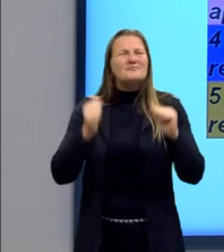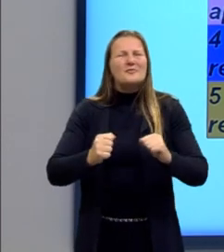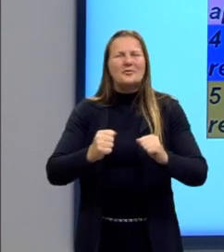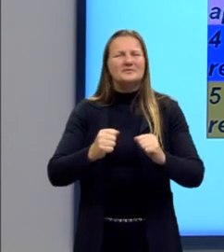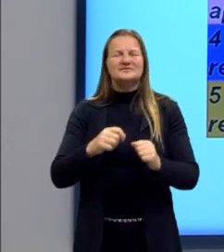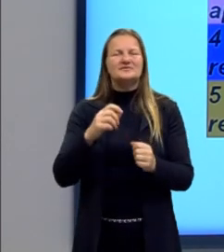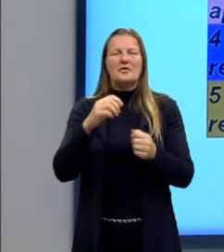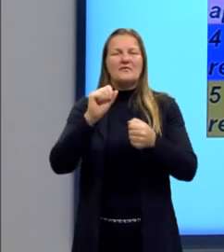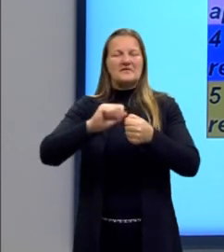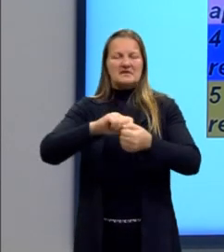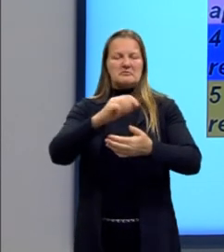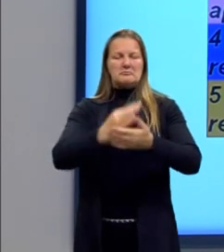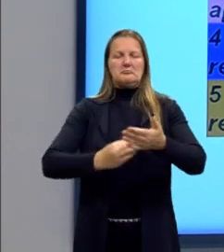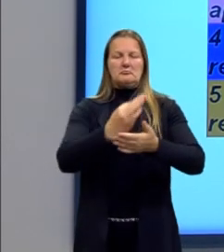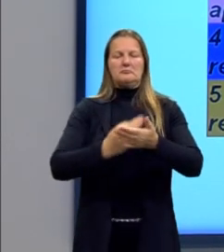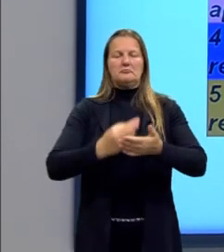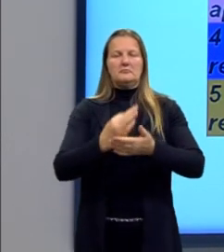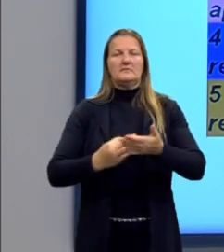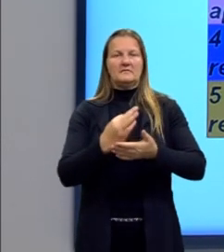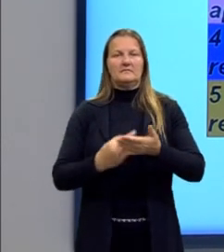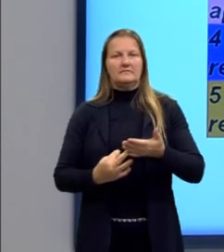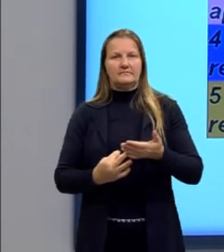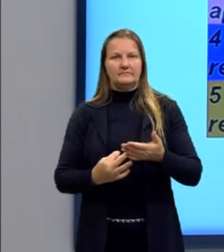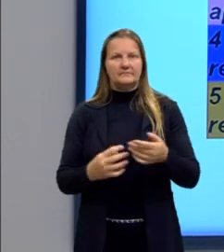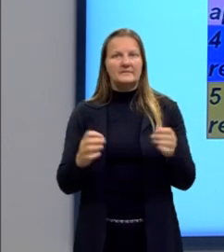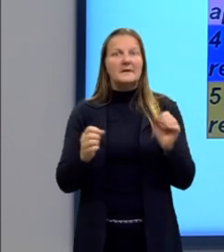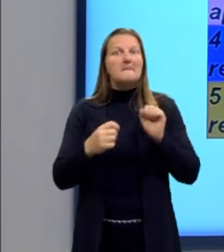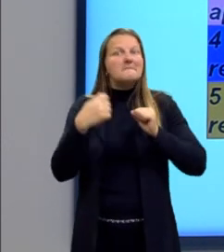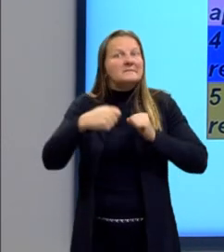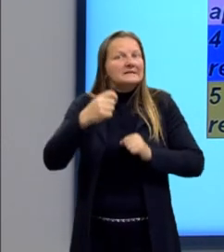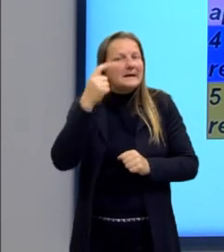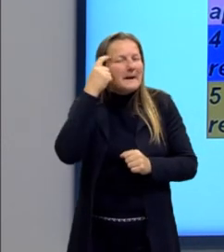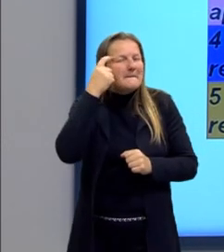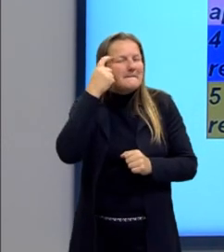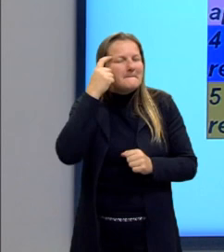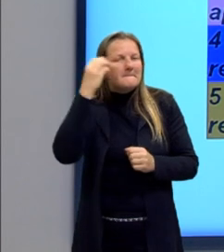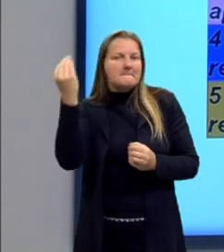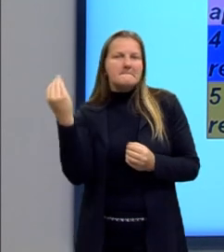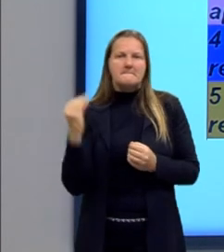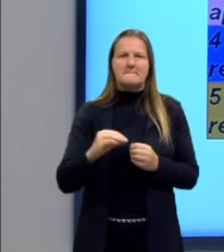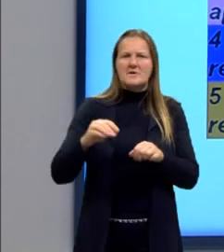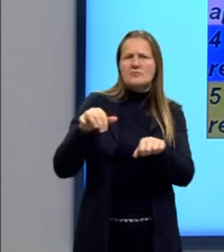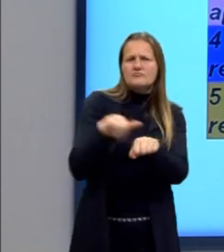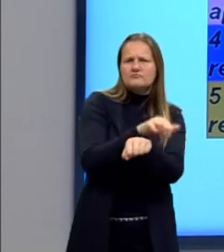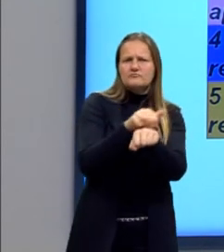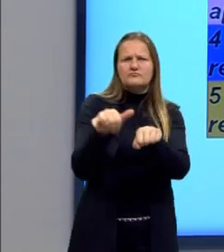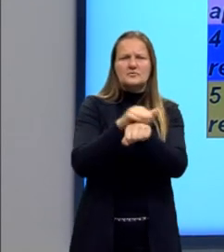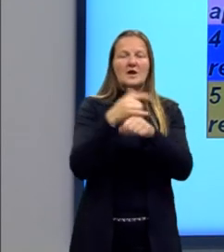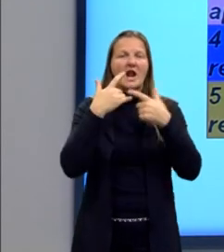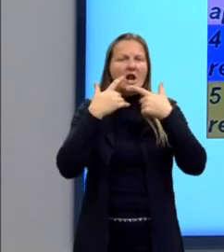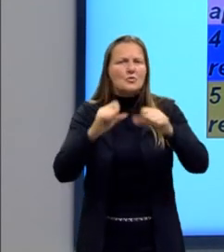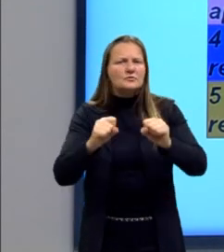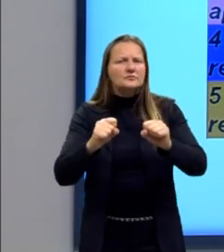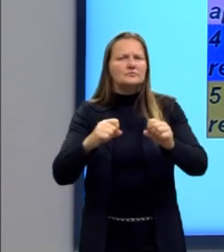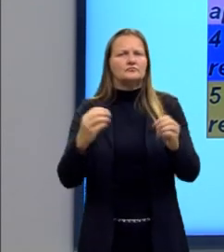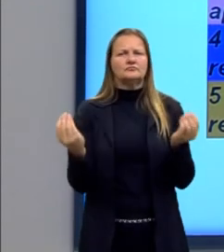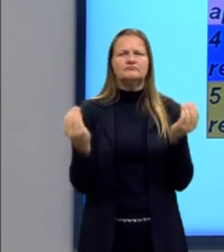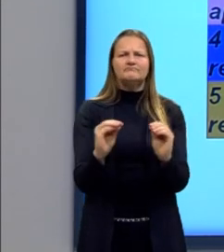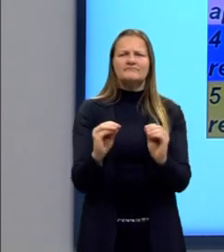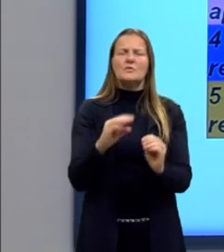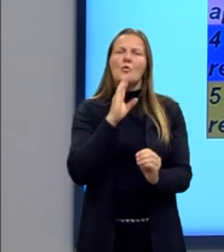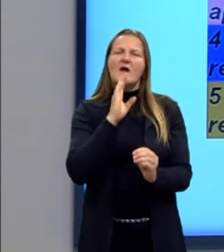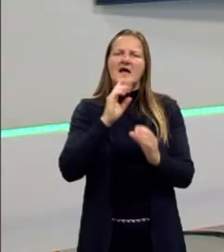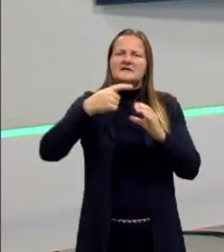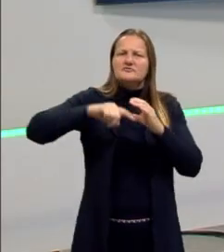produzir o texto. Ele precisa produzir o texto demonstrando o conhecimento dos mecanismos linguísticos. Ele precisa demonstrar que ele